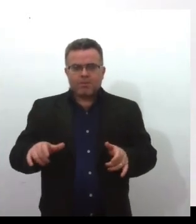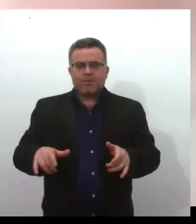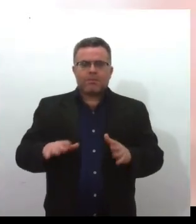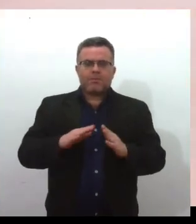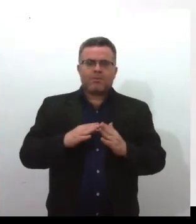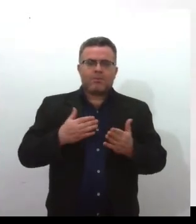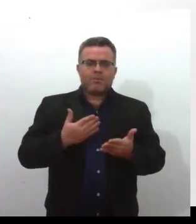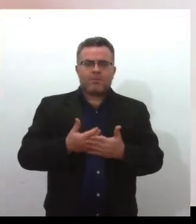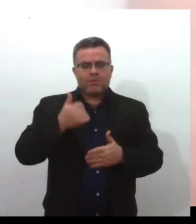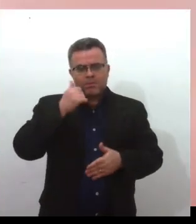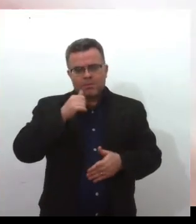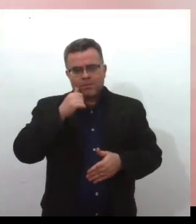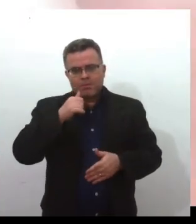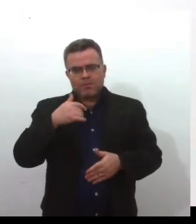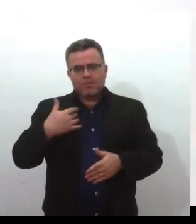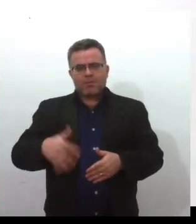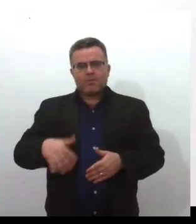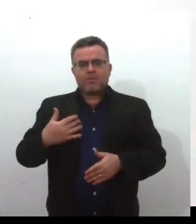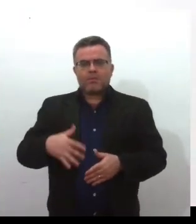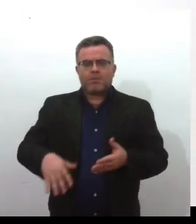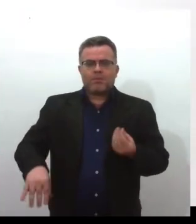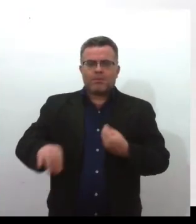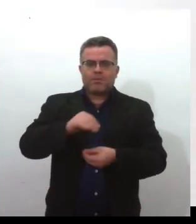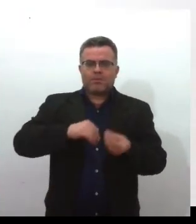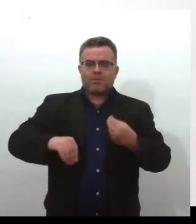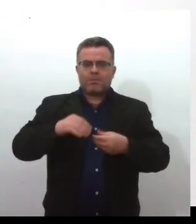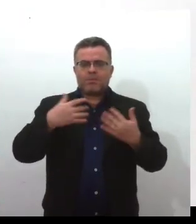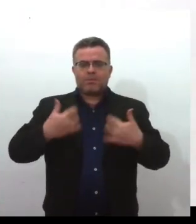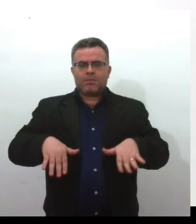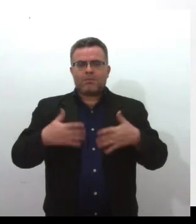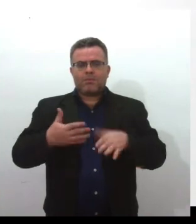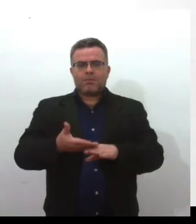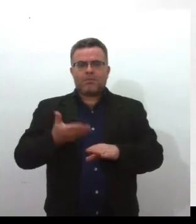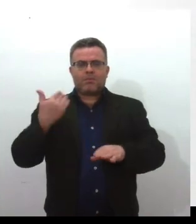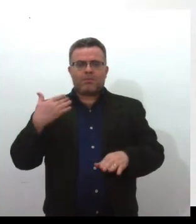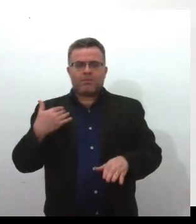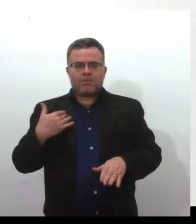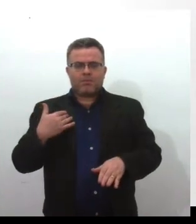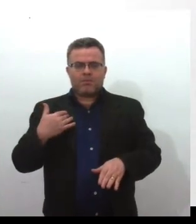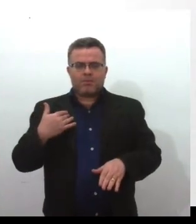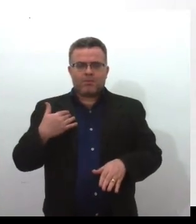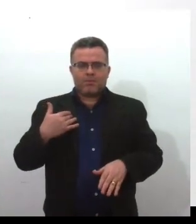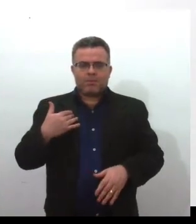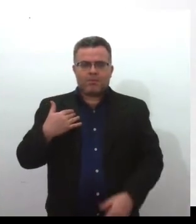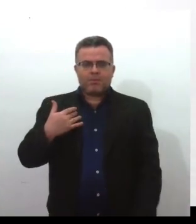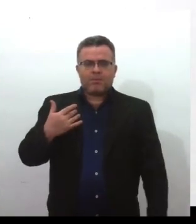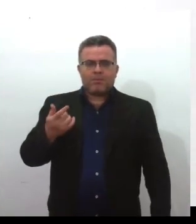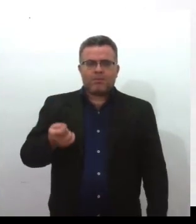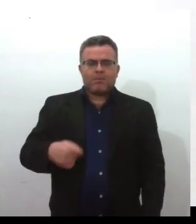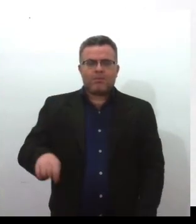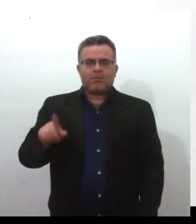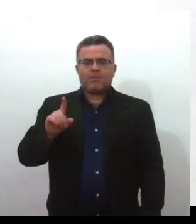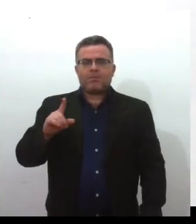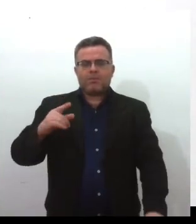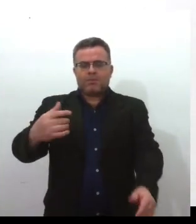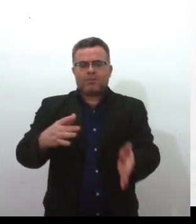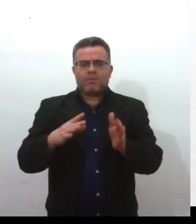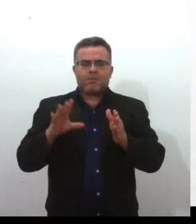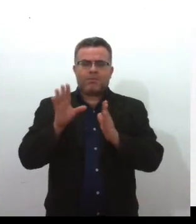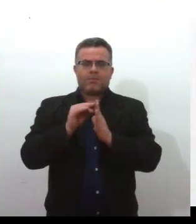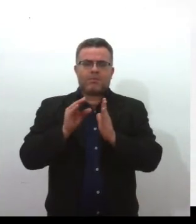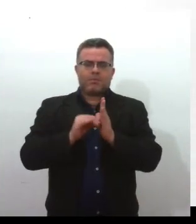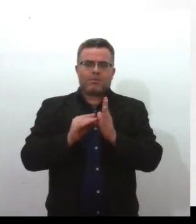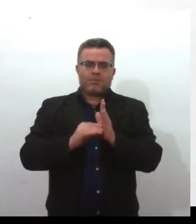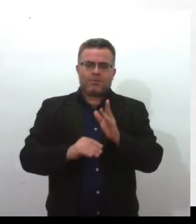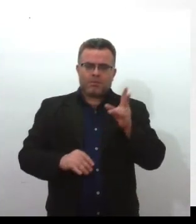é uma escola de corte, costura, aquela coisarada toda da época, que elas também precisavam ter um módulo, conteúdo sobre história e cultura